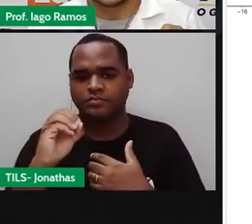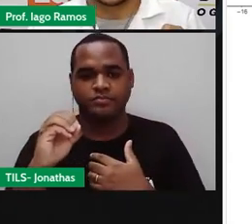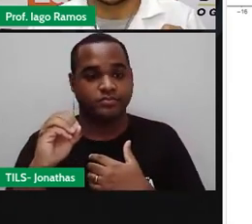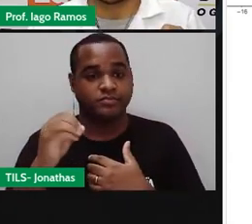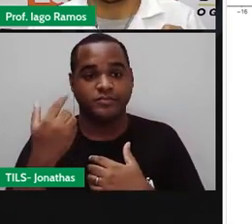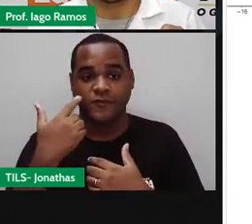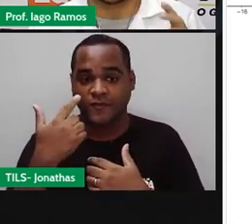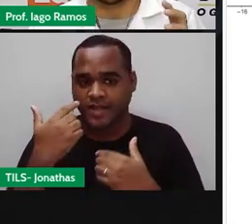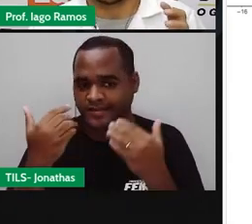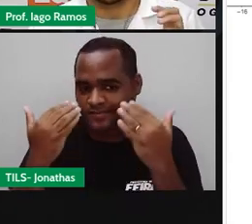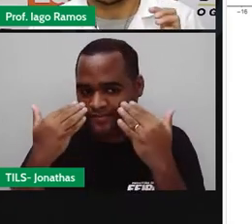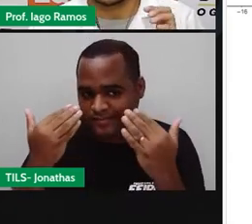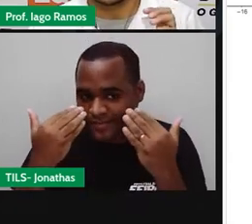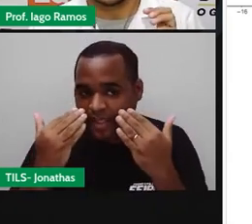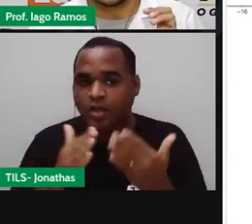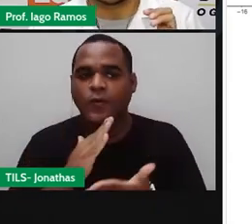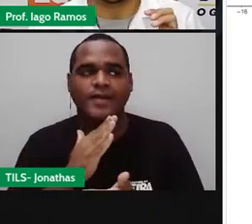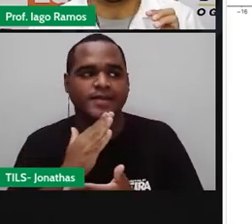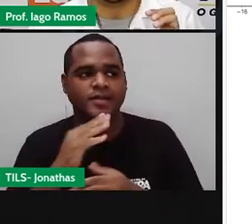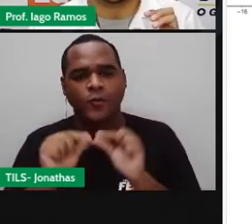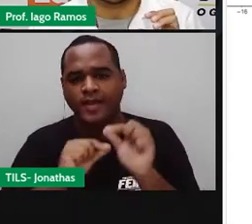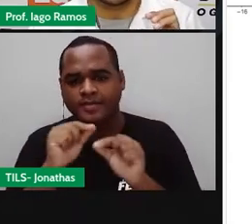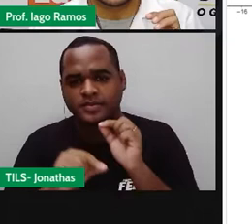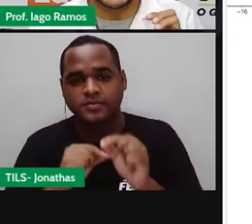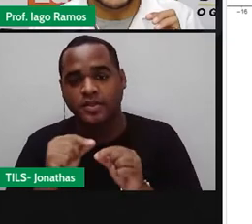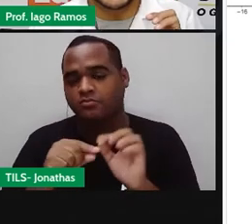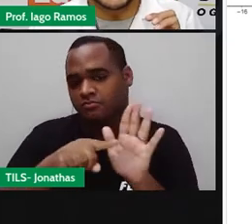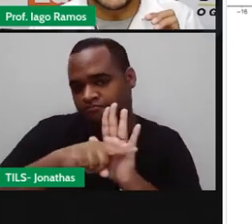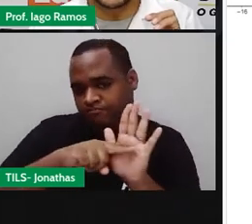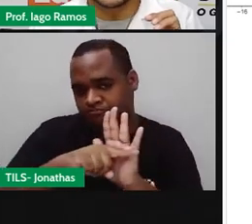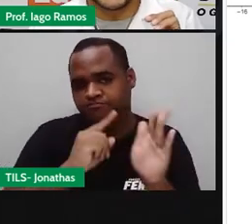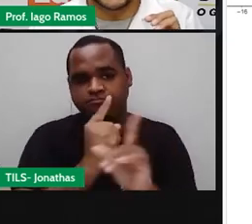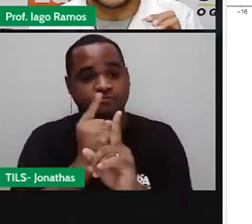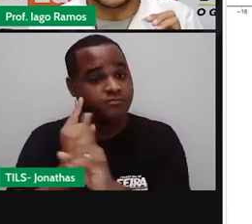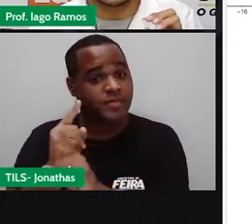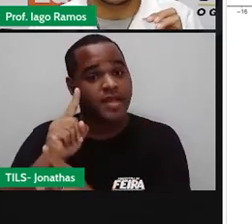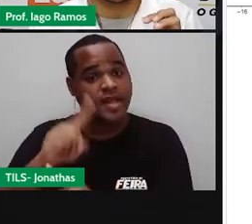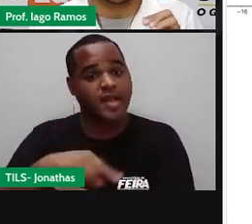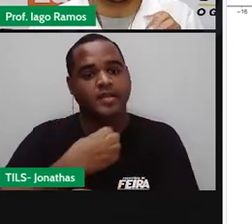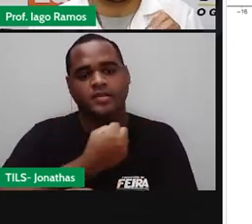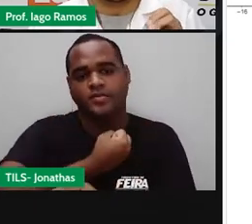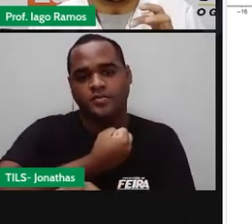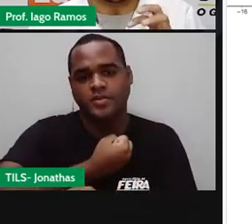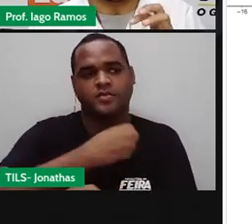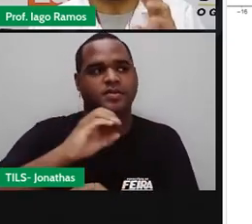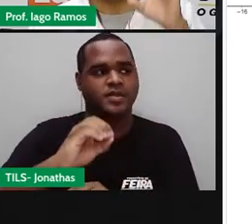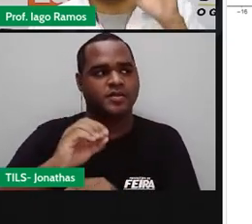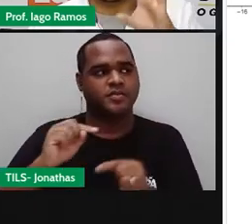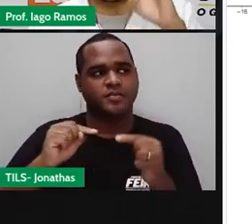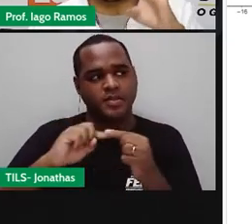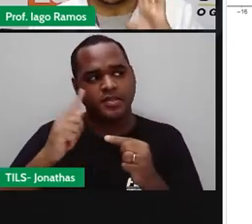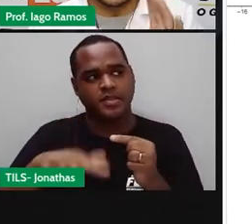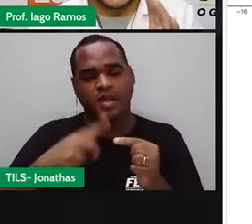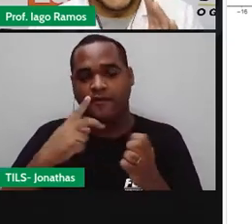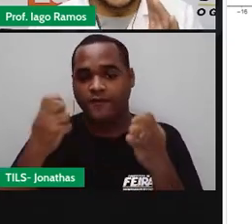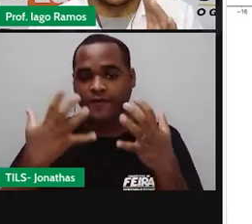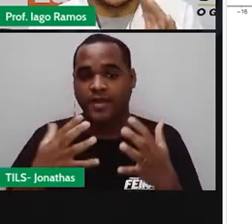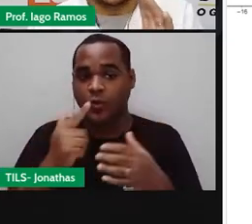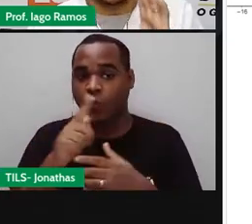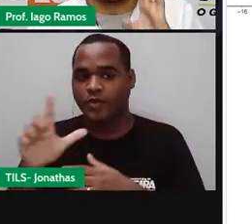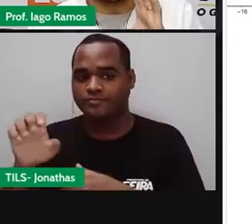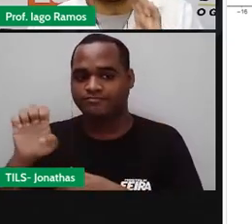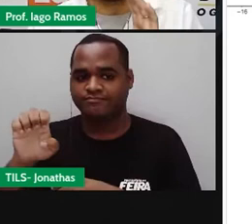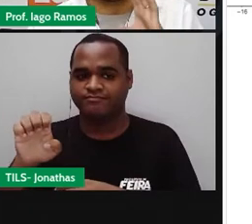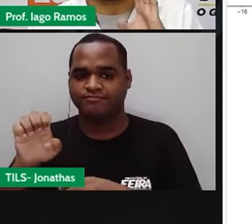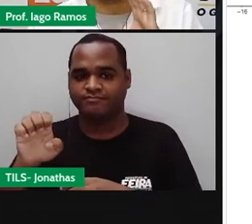conseguir identificar, porque talvez esteja pequenininho. Mas aqui é o zero. A esquerda do zero